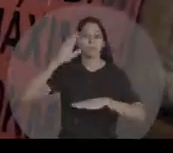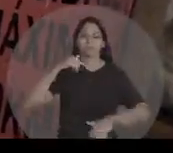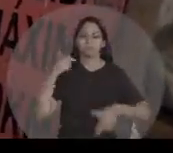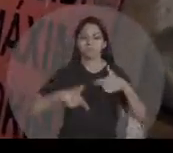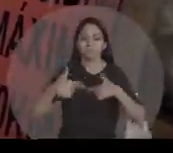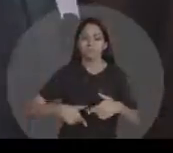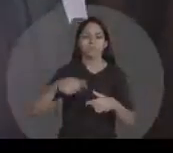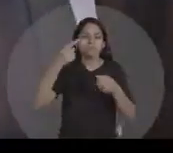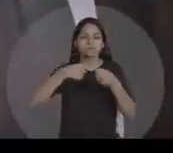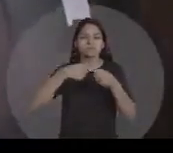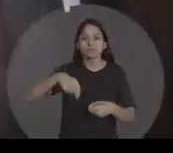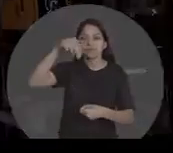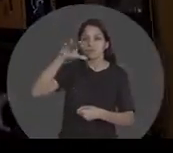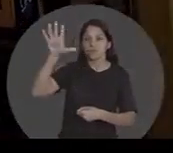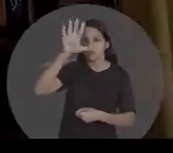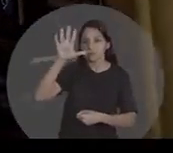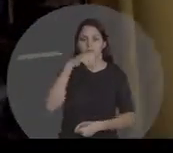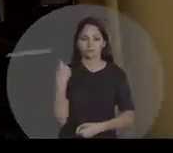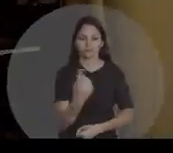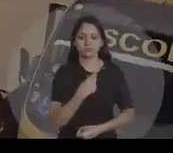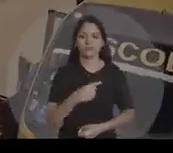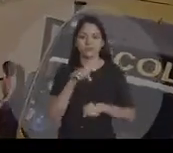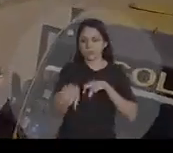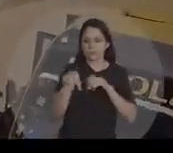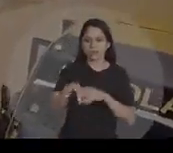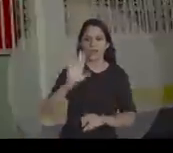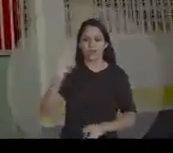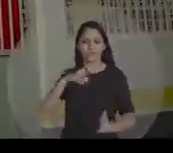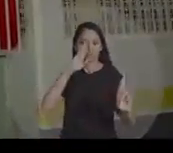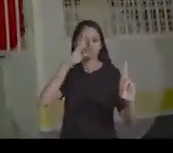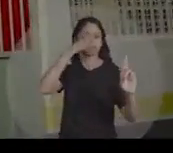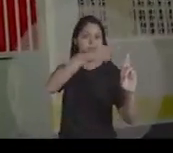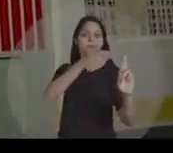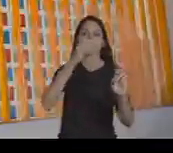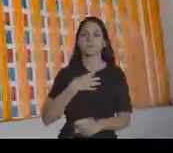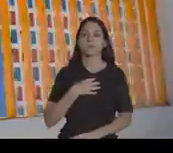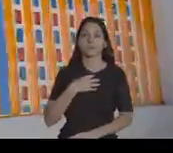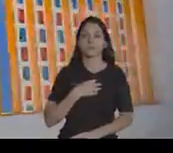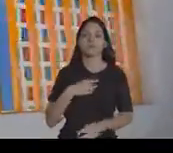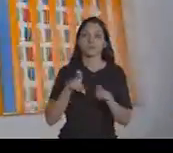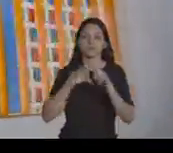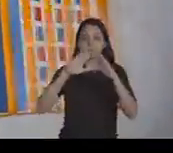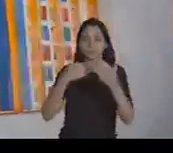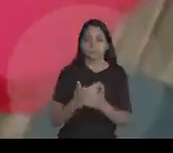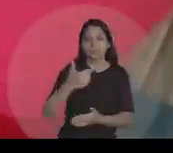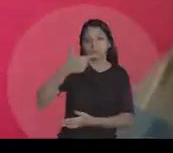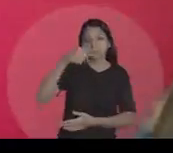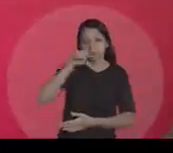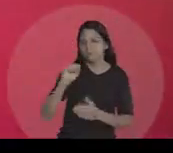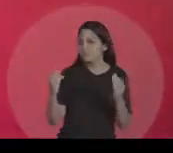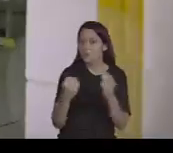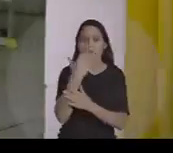empregos no interior do Nordeste A nossa educação é referência na Bahia Construímos 28 novas